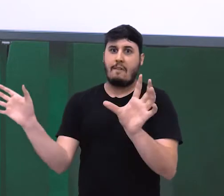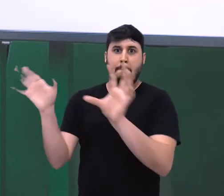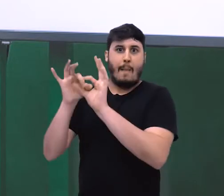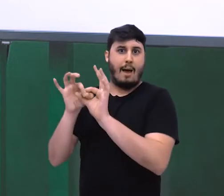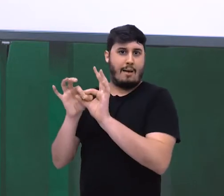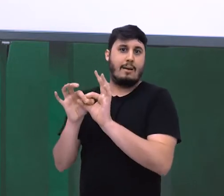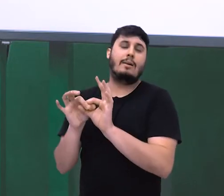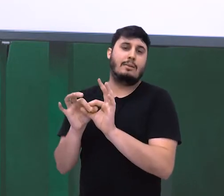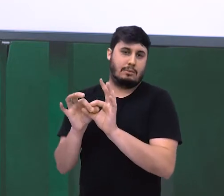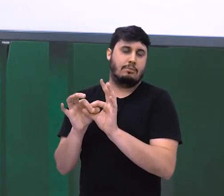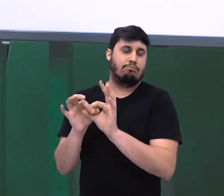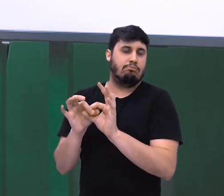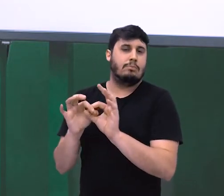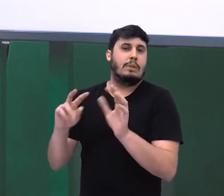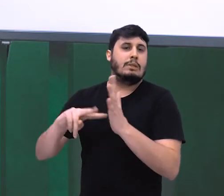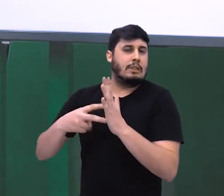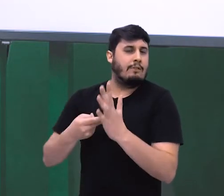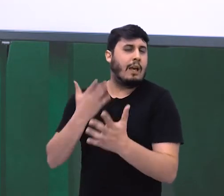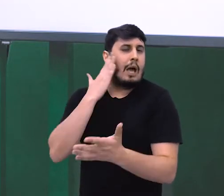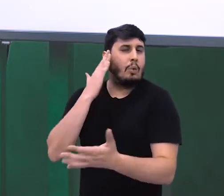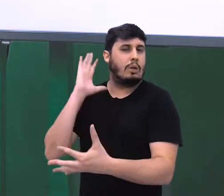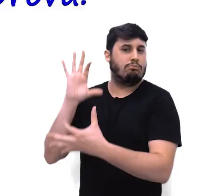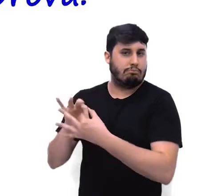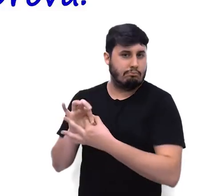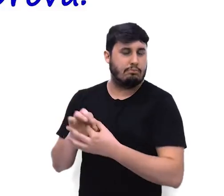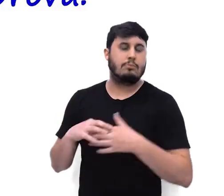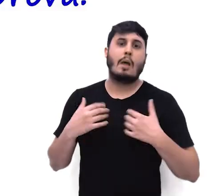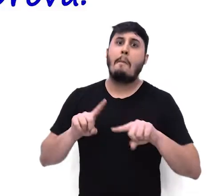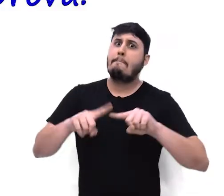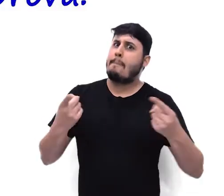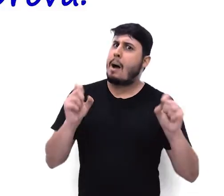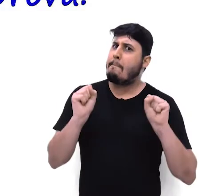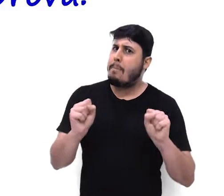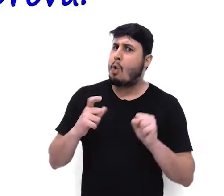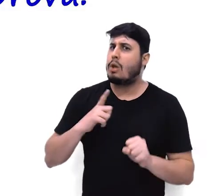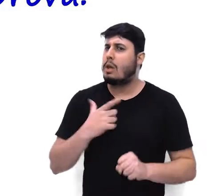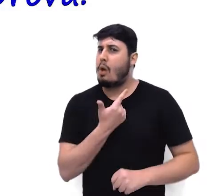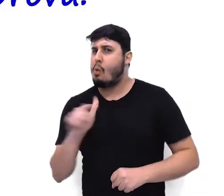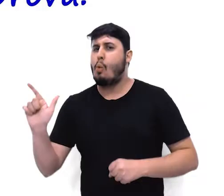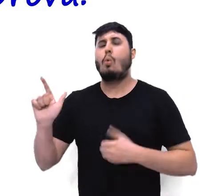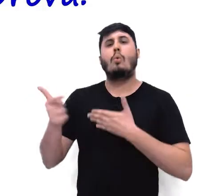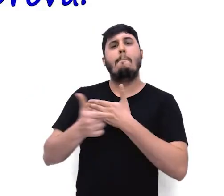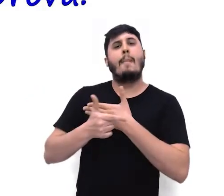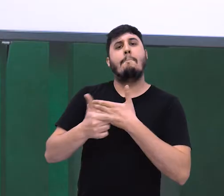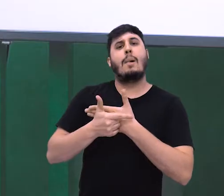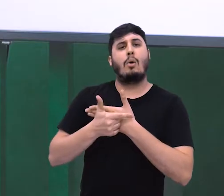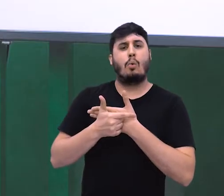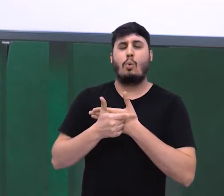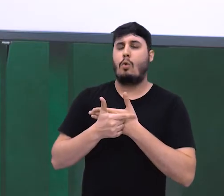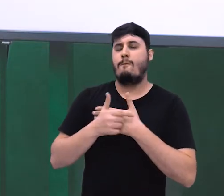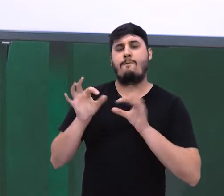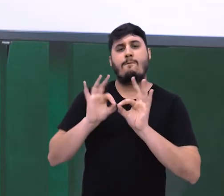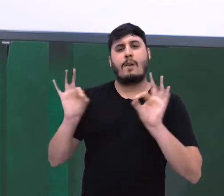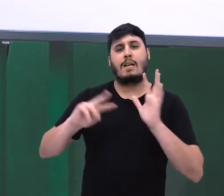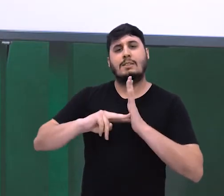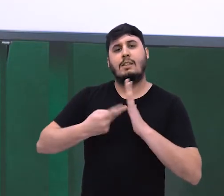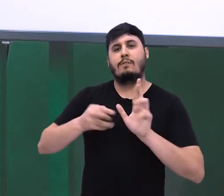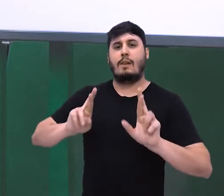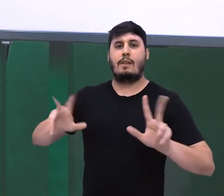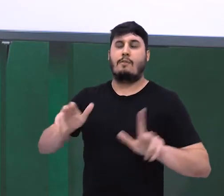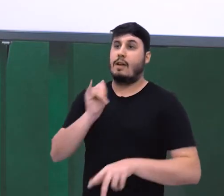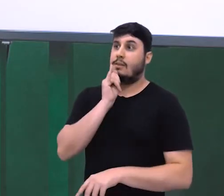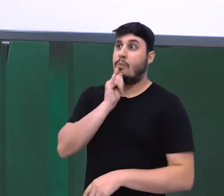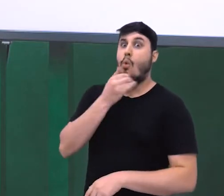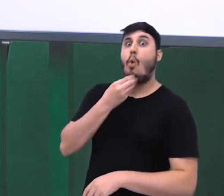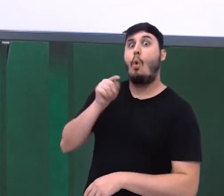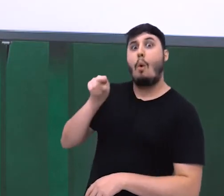podem ser subordinativas, como acontece nesse outro exemplo. Ele disse que não faria a prova. Veja que eu já começo com